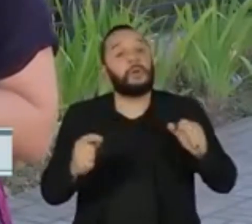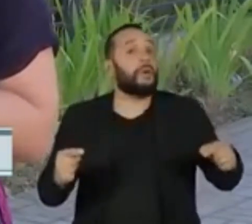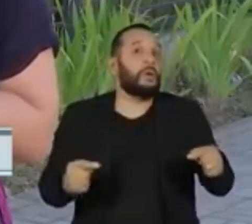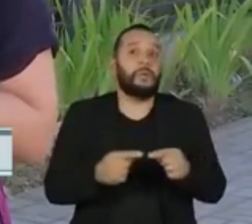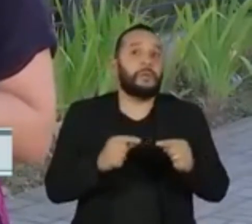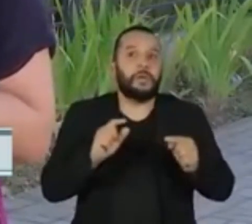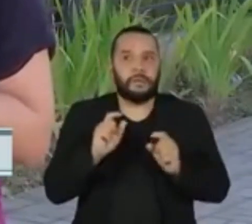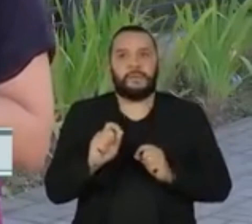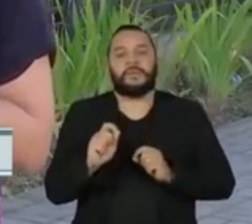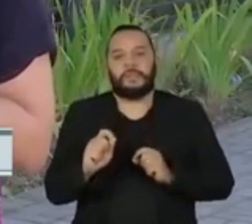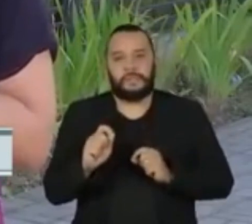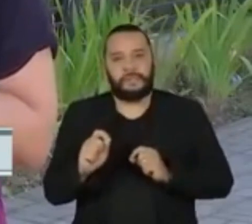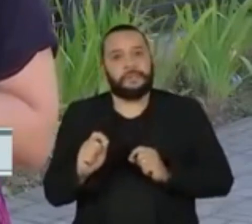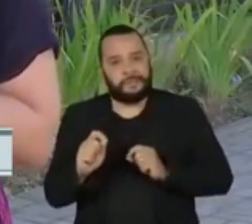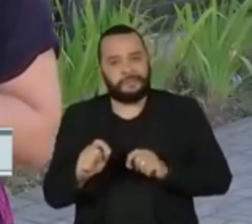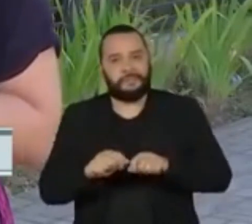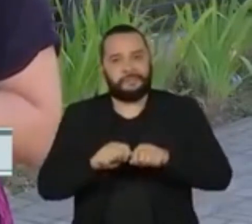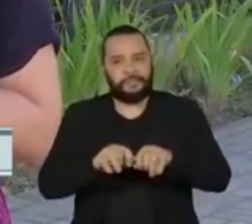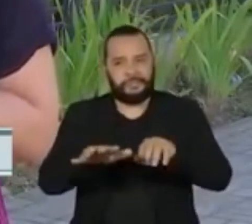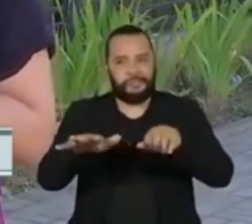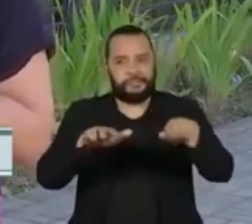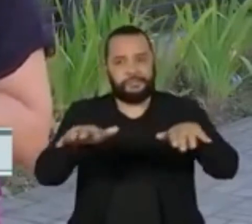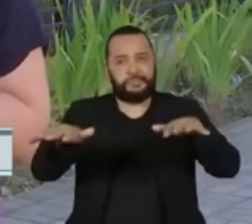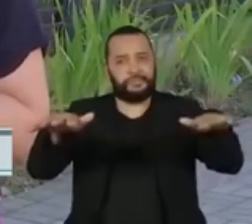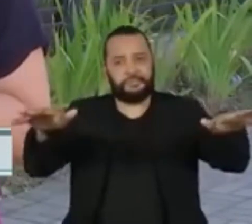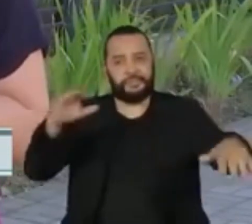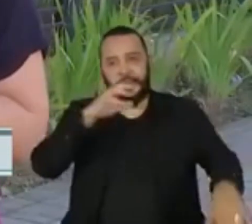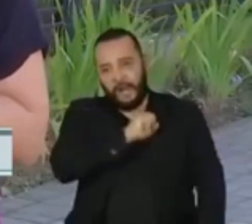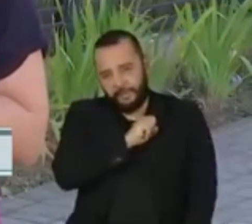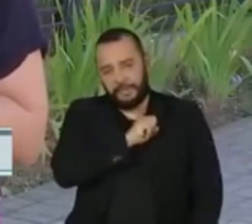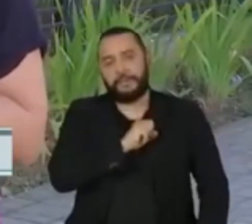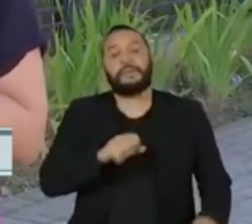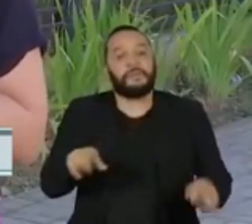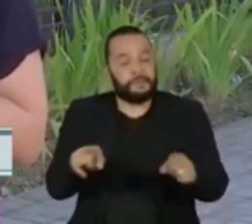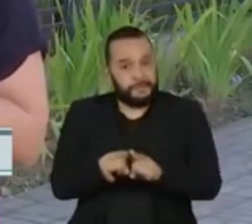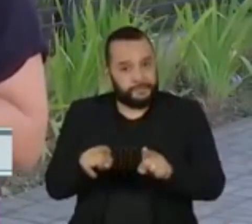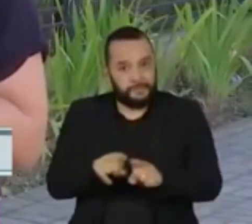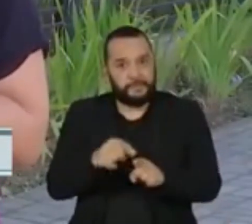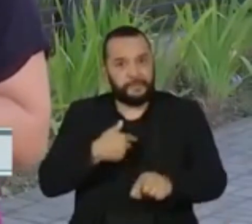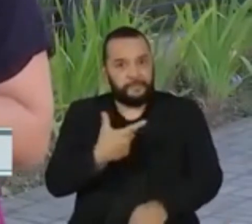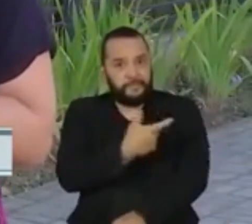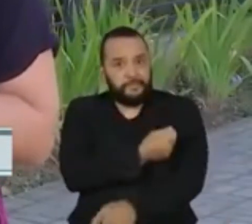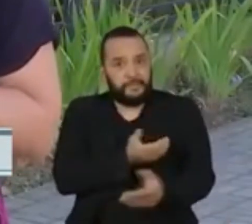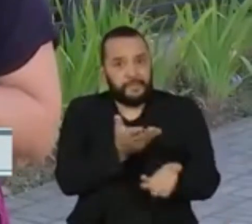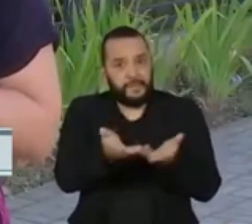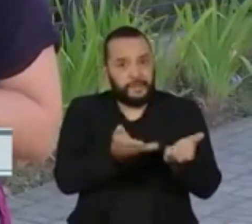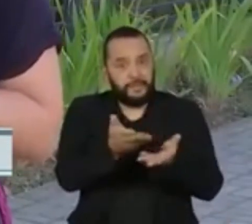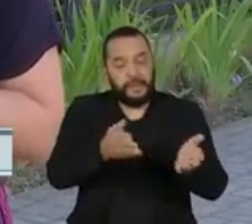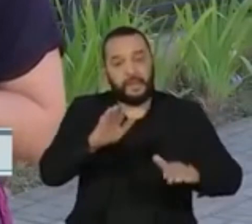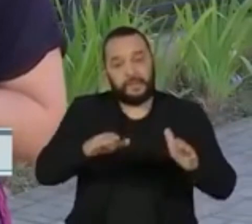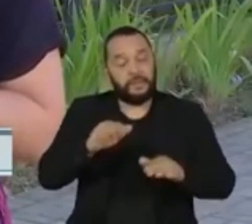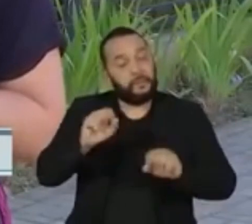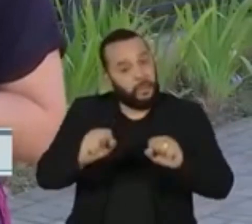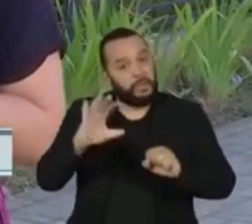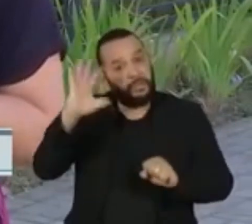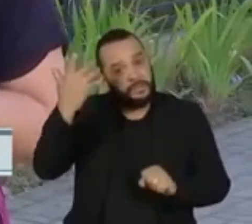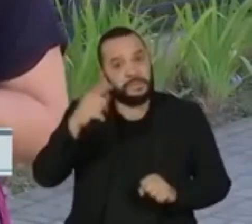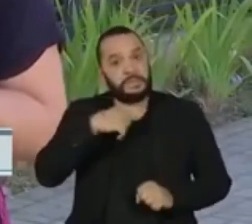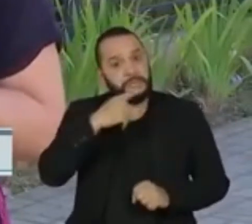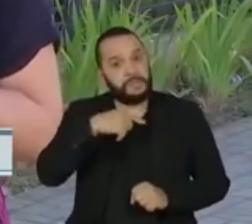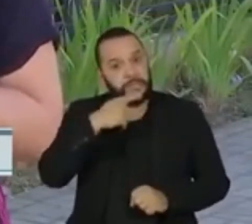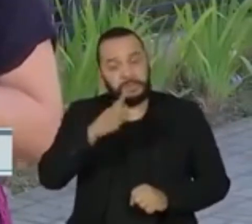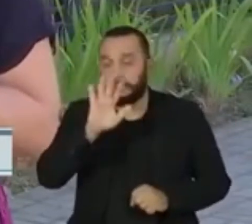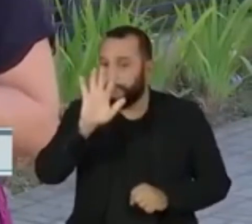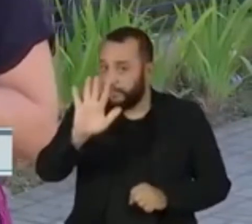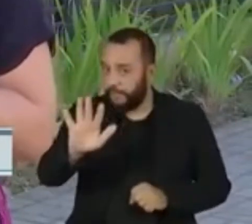aumento na capacidade de transmissão e a fuga de resposta à imunização, porém que ainda